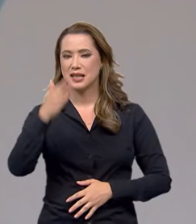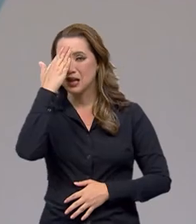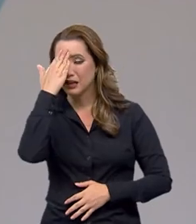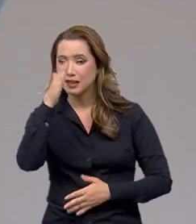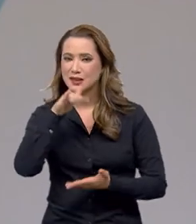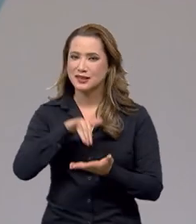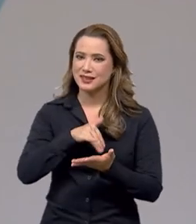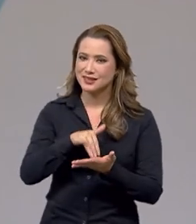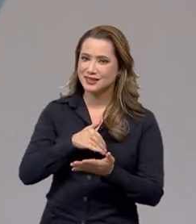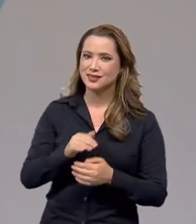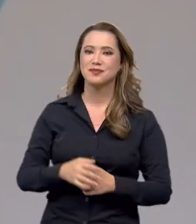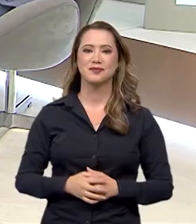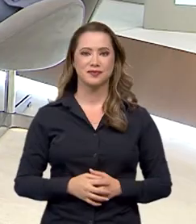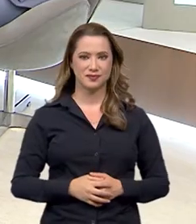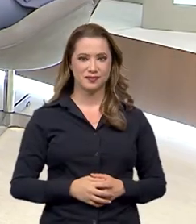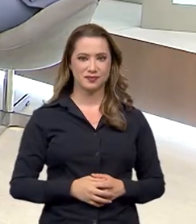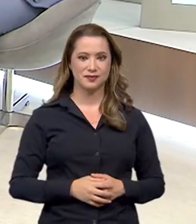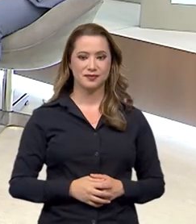obrigado, secretário.